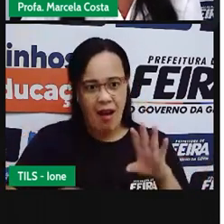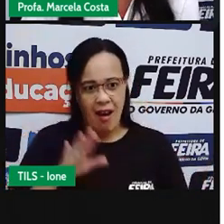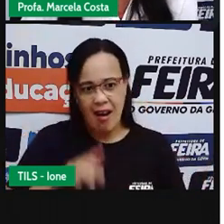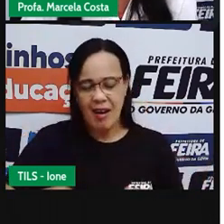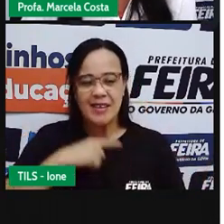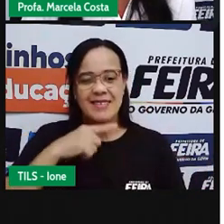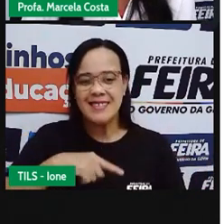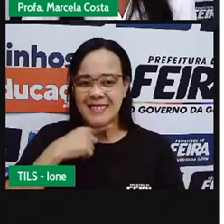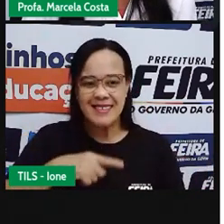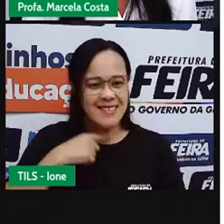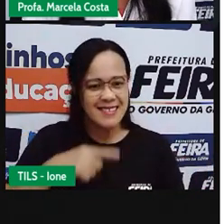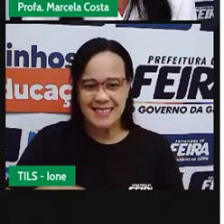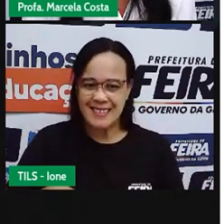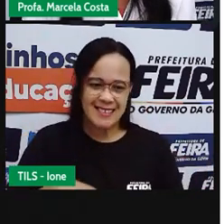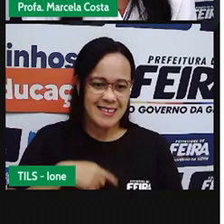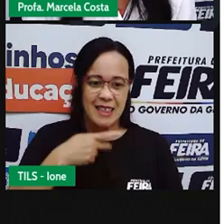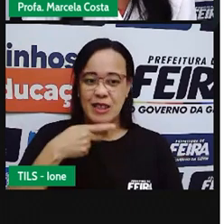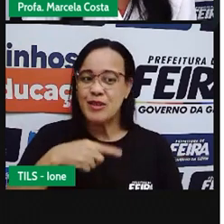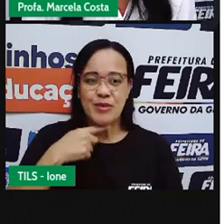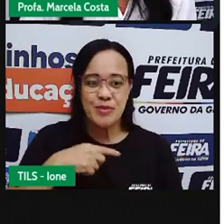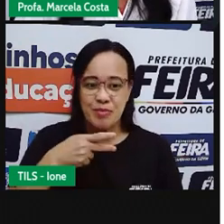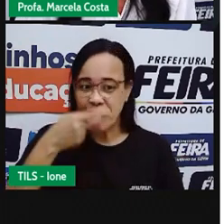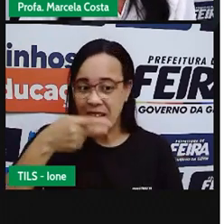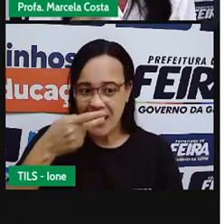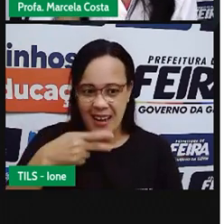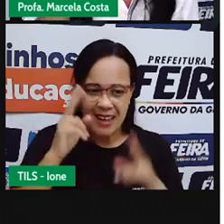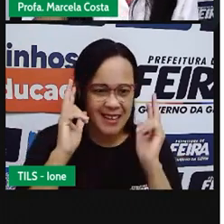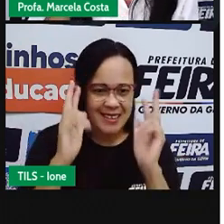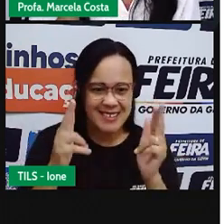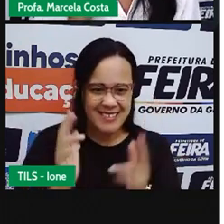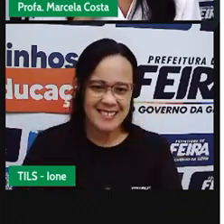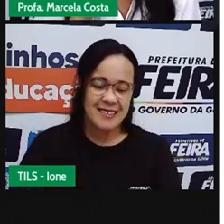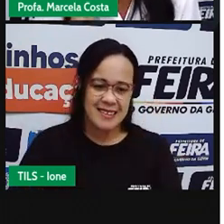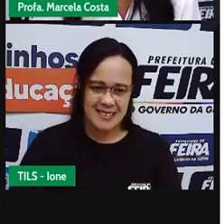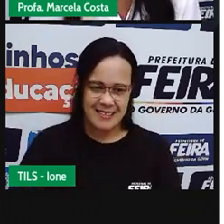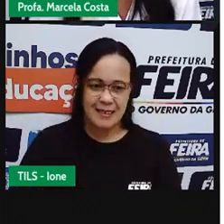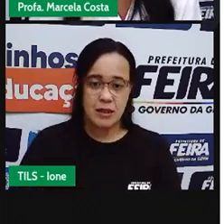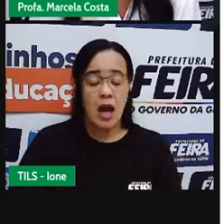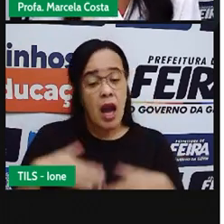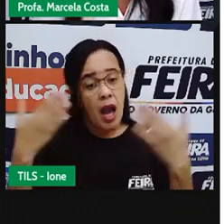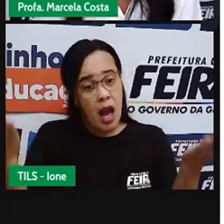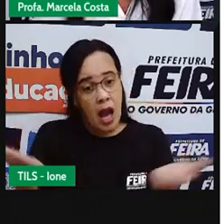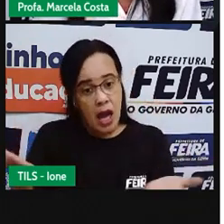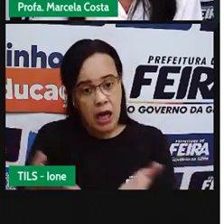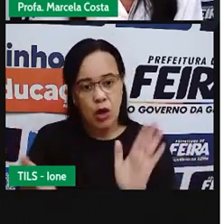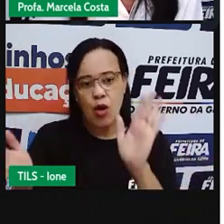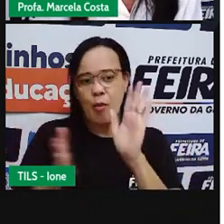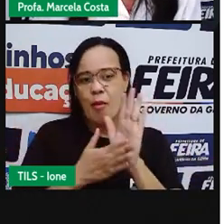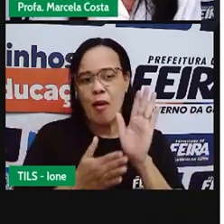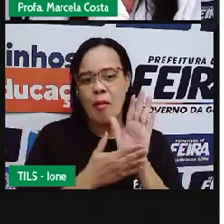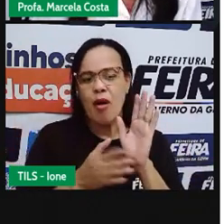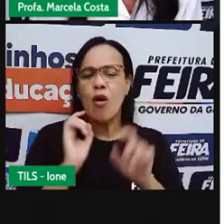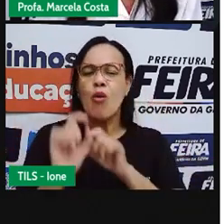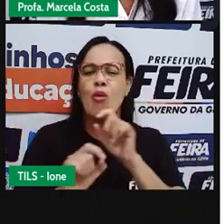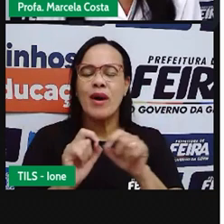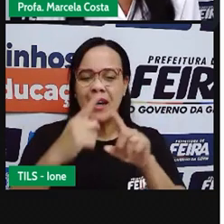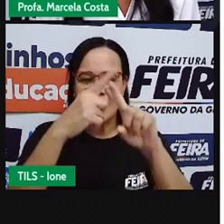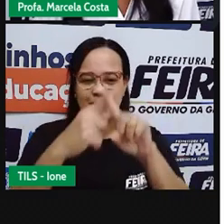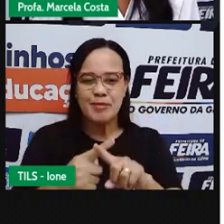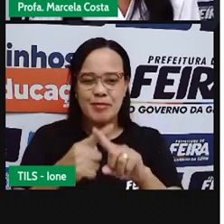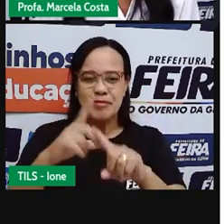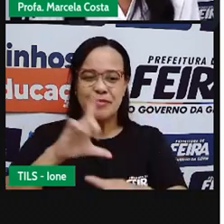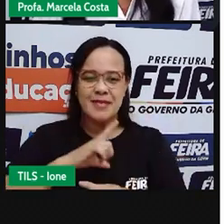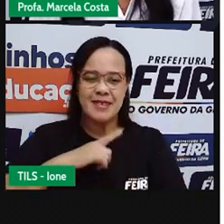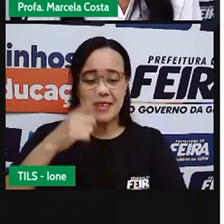A língua Agora eu tenho Uma proposta Um desafio Vamos